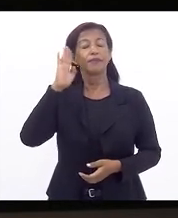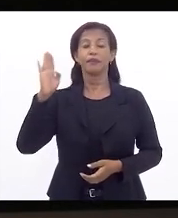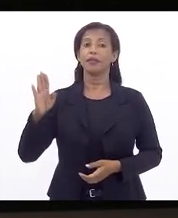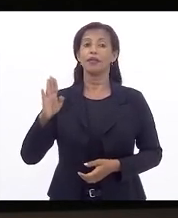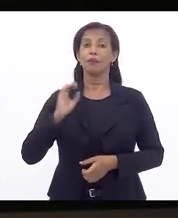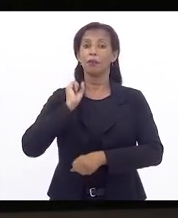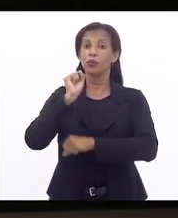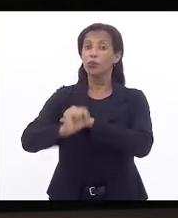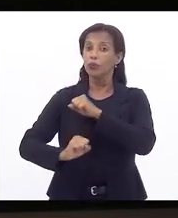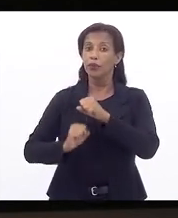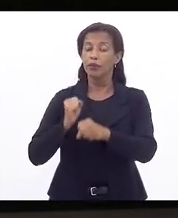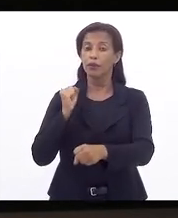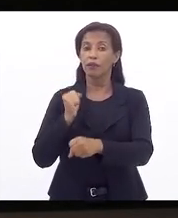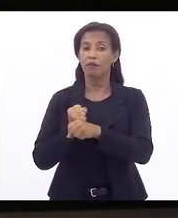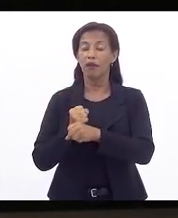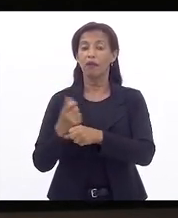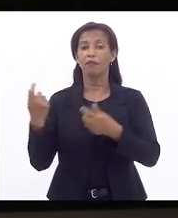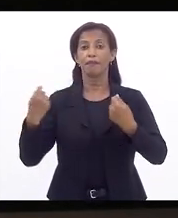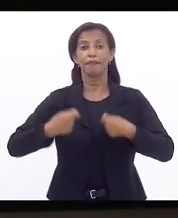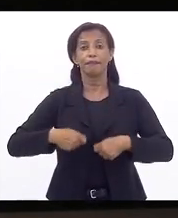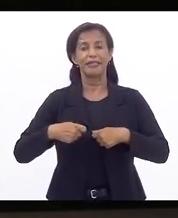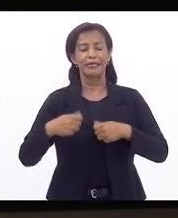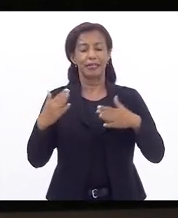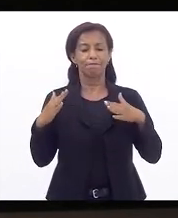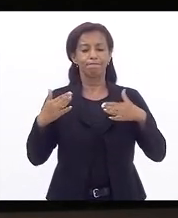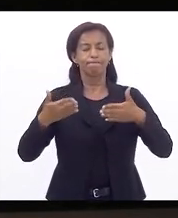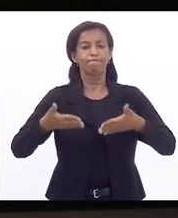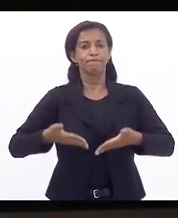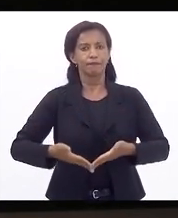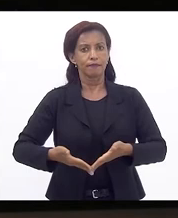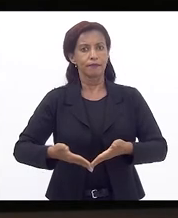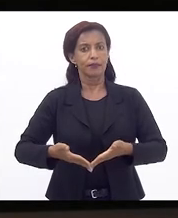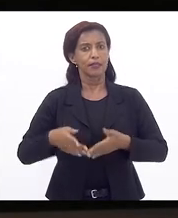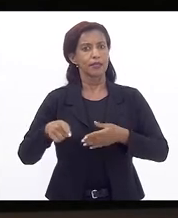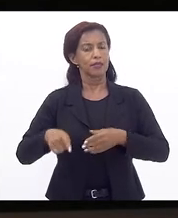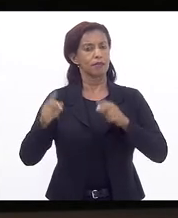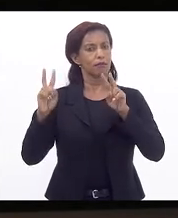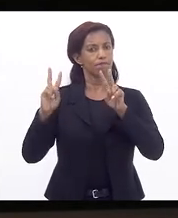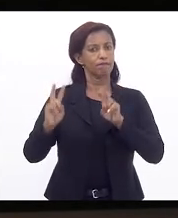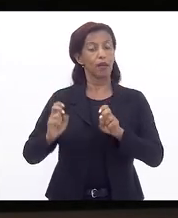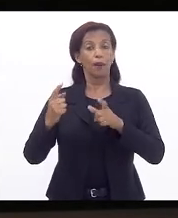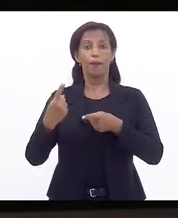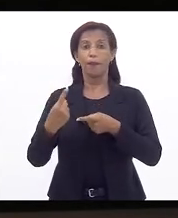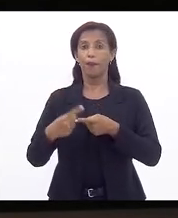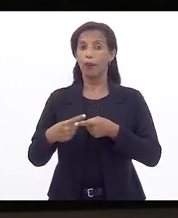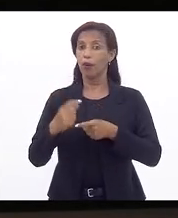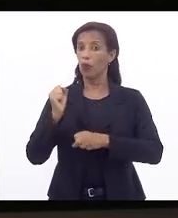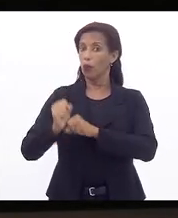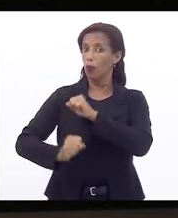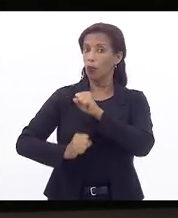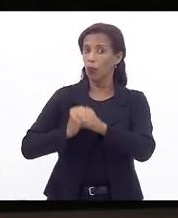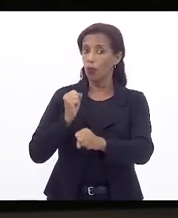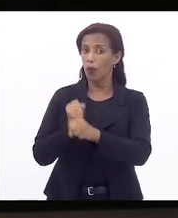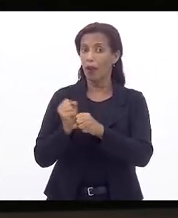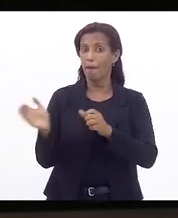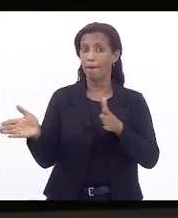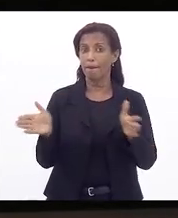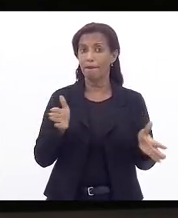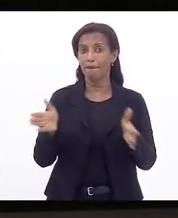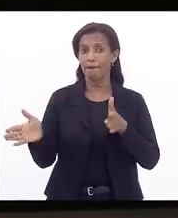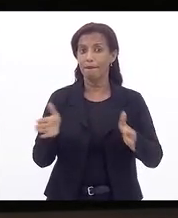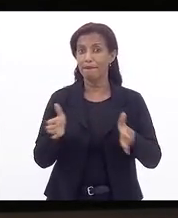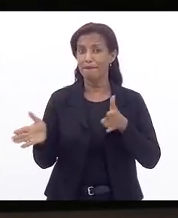no ano que vem vai ter que se debruçar em cima disso daí porque o ano que vem inclusive é um período,